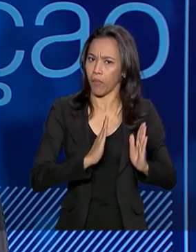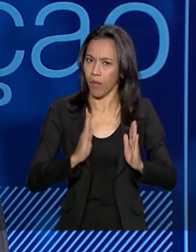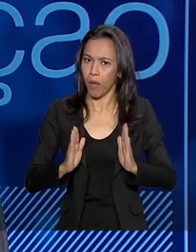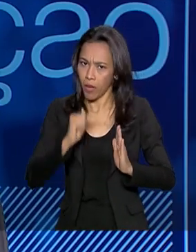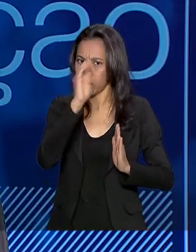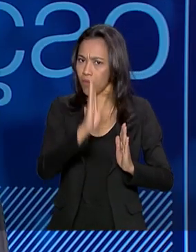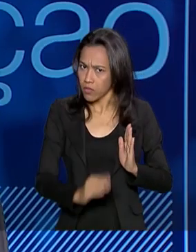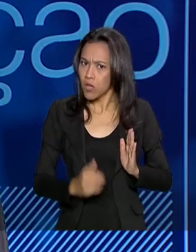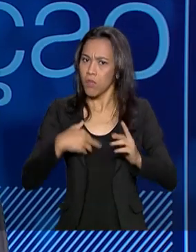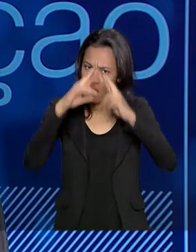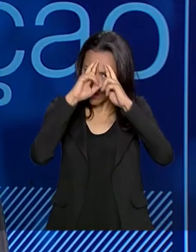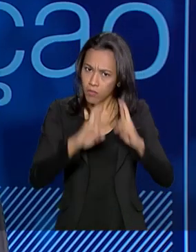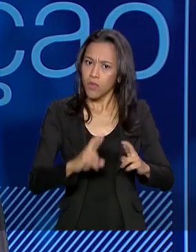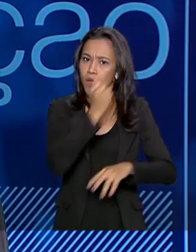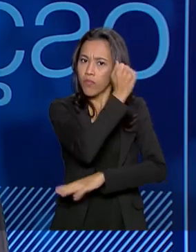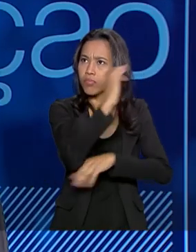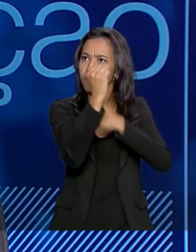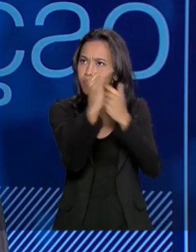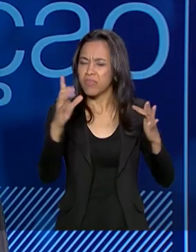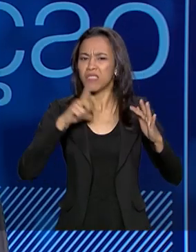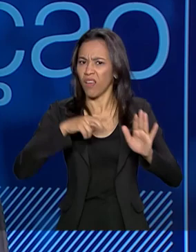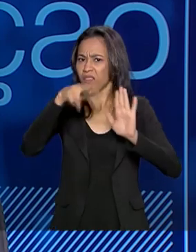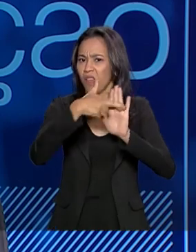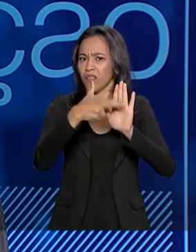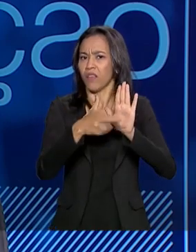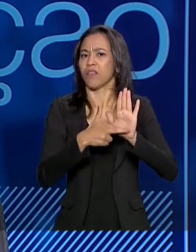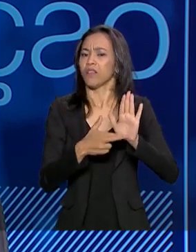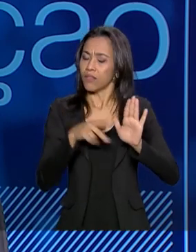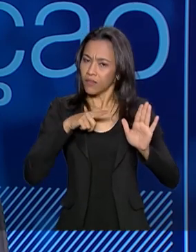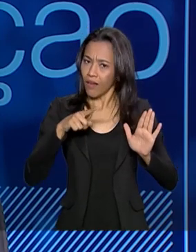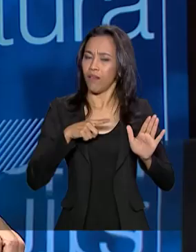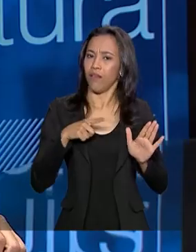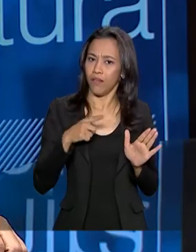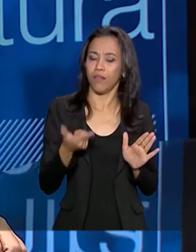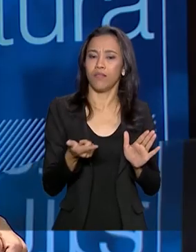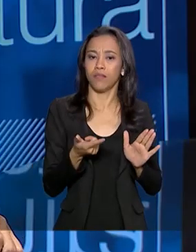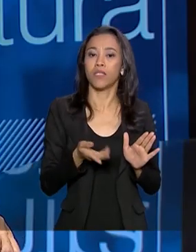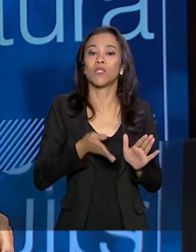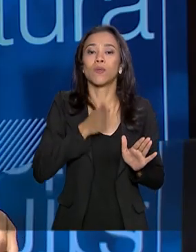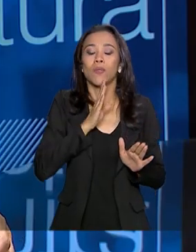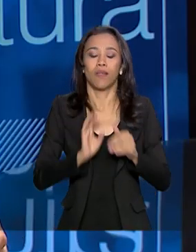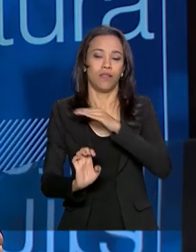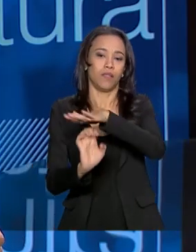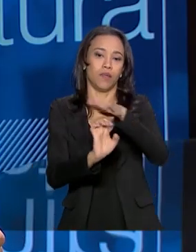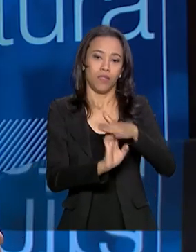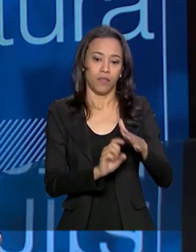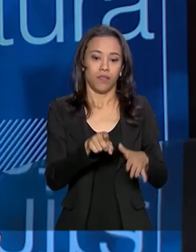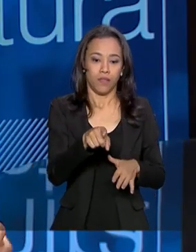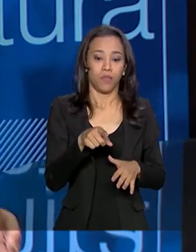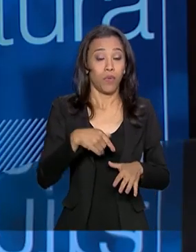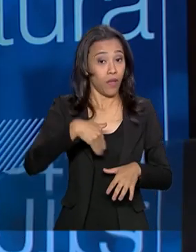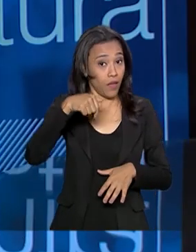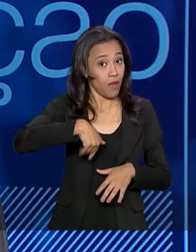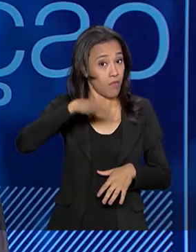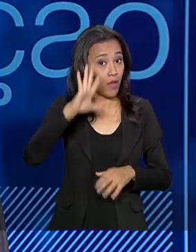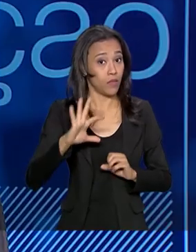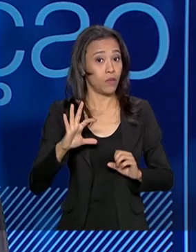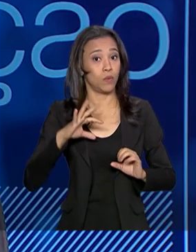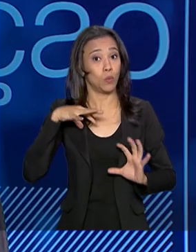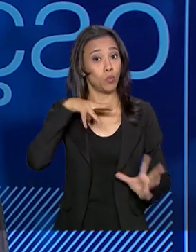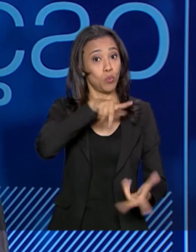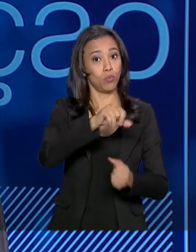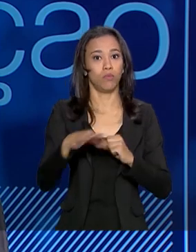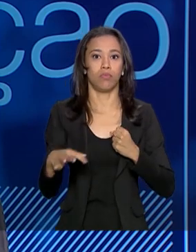etapas para o licenciamento, de que há muito rigor em muitas instâncias. É uma das leis mais avançadas do setor ambiental no mundo. Exato. Então,